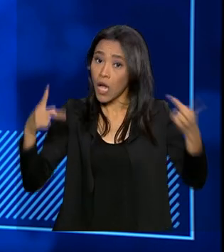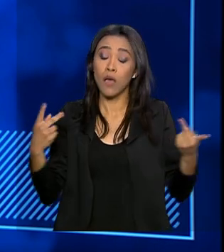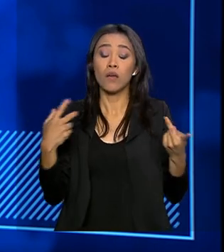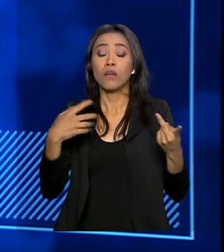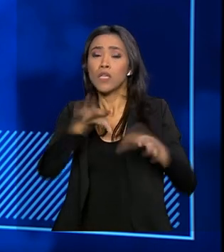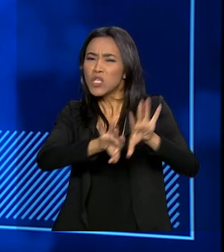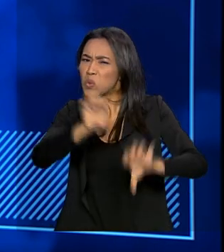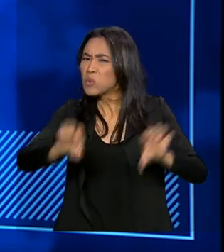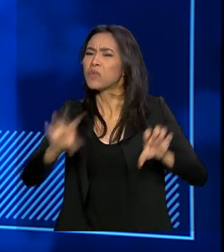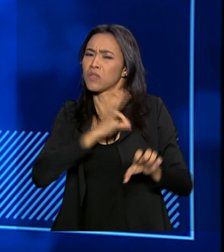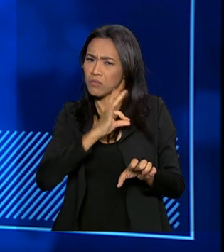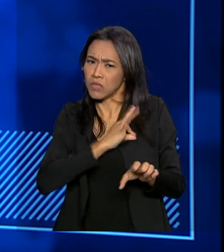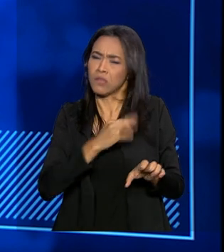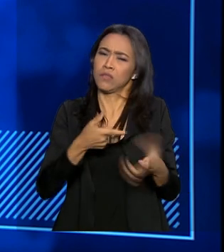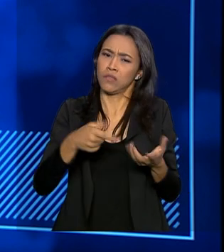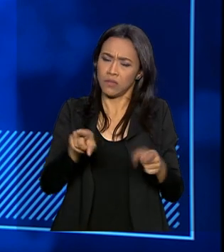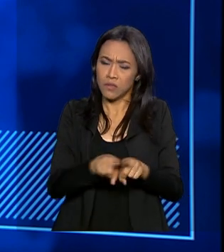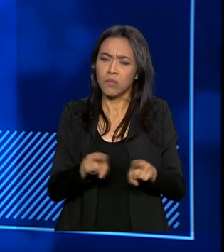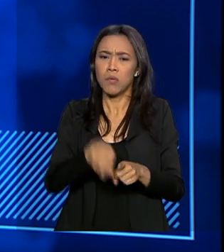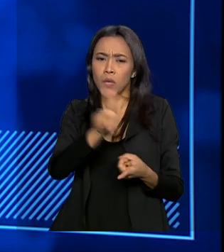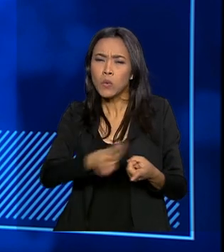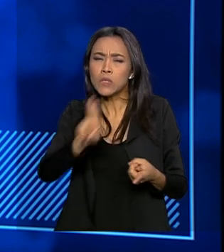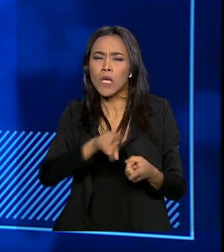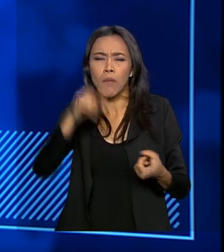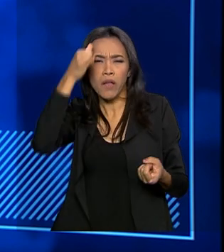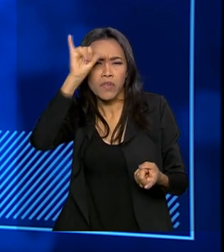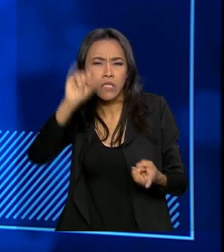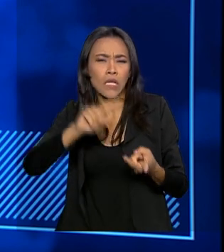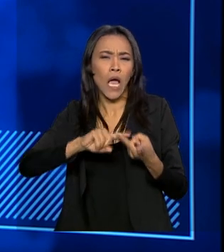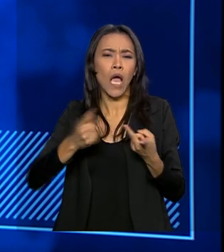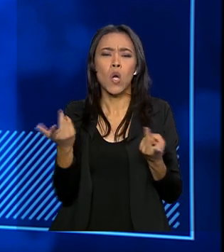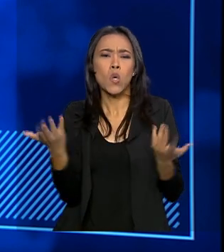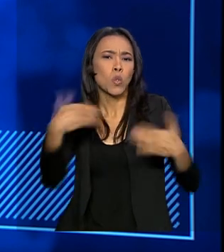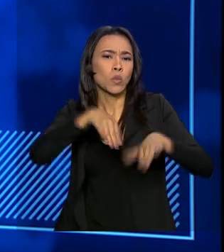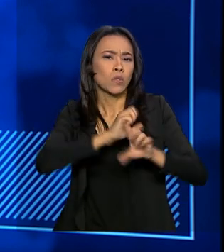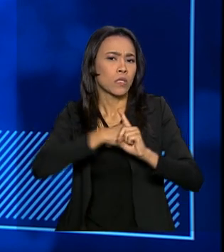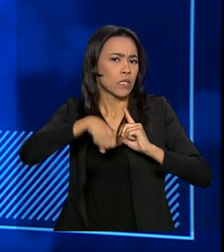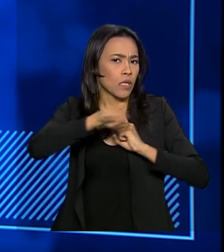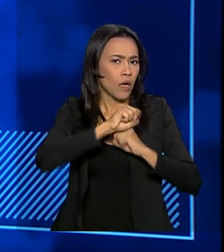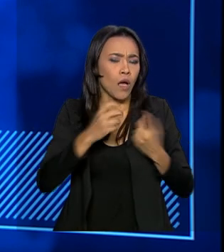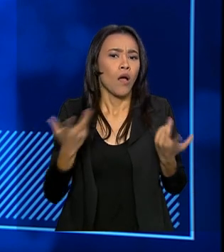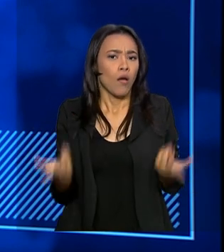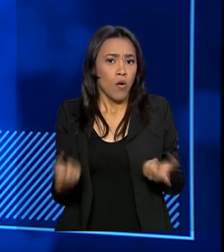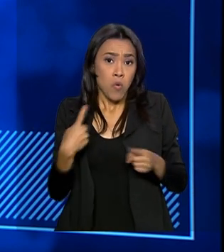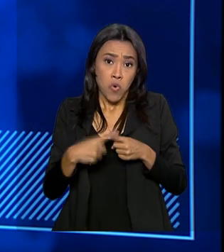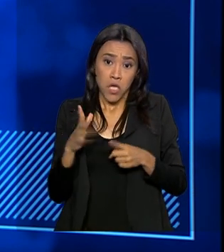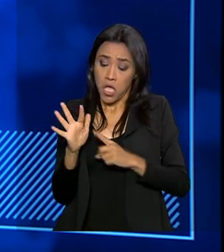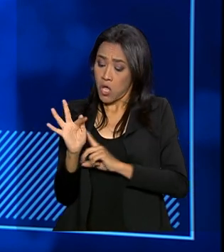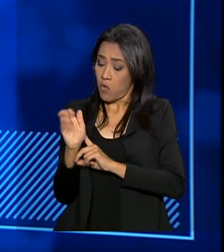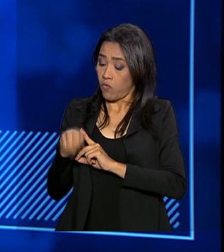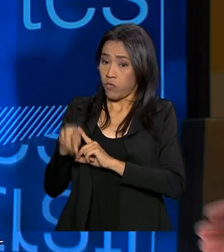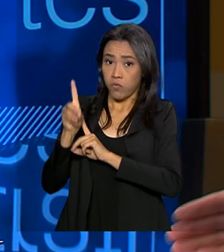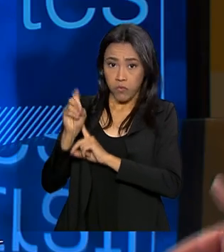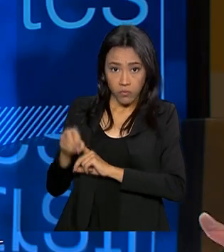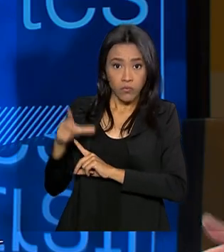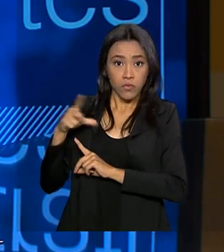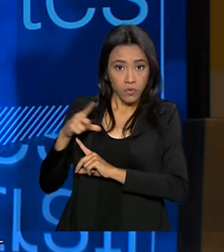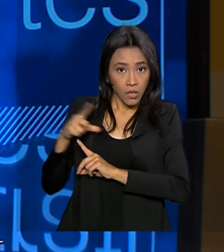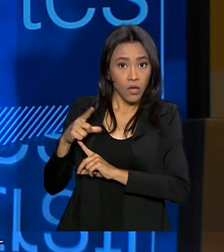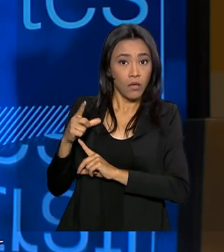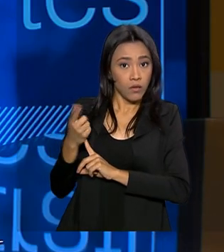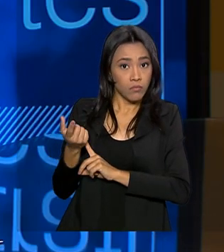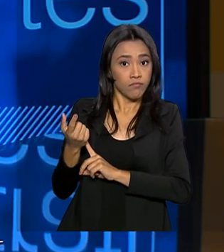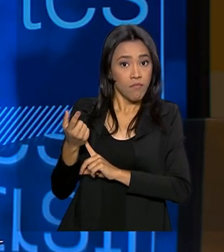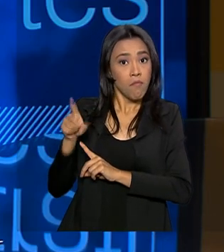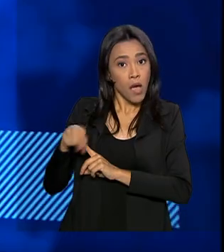polícias e também para aplicação na área de prevenção, reinserção social, porque o fundo prevê que esses recursos também servirão